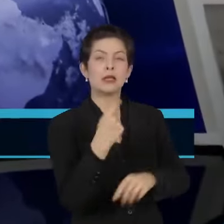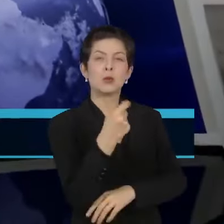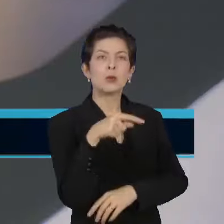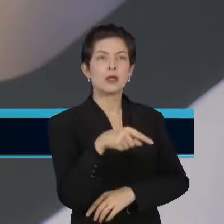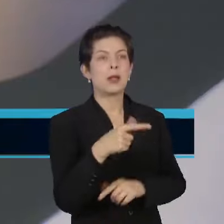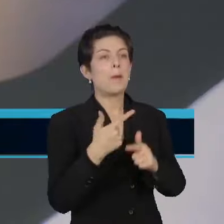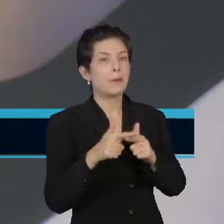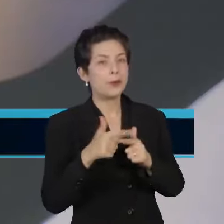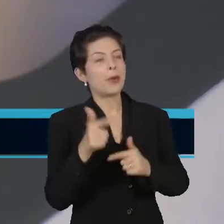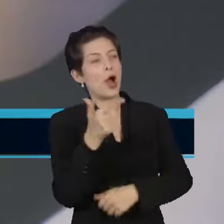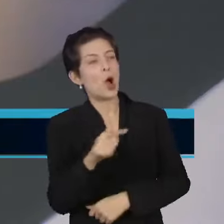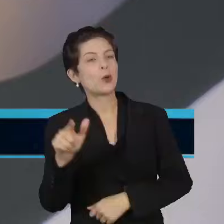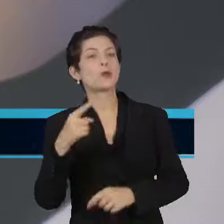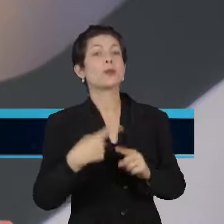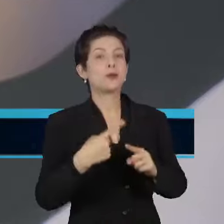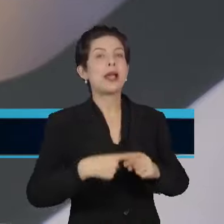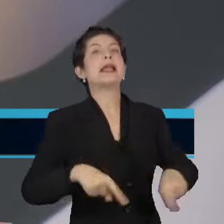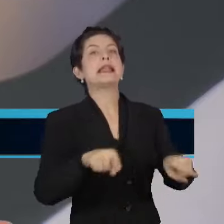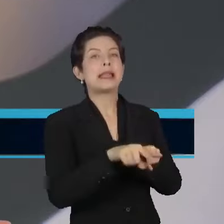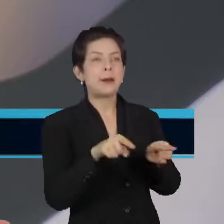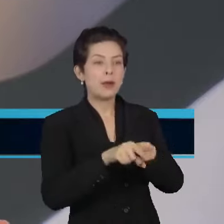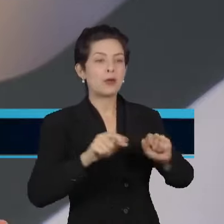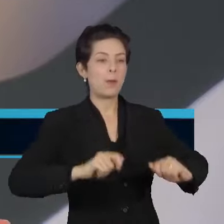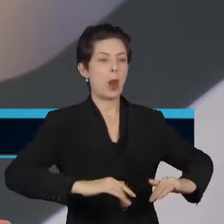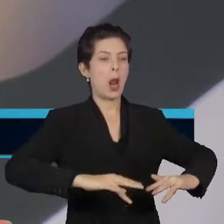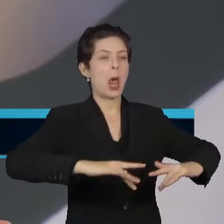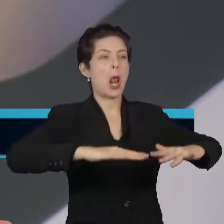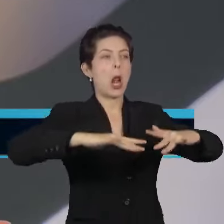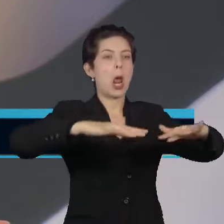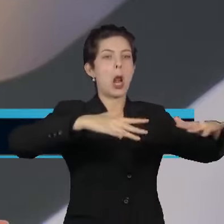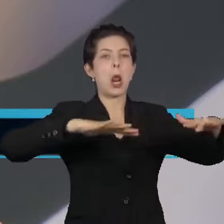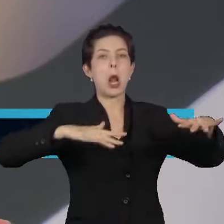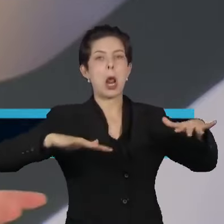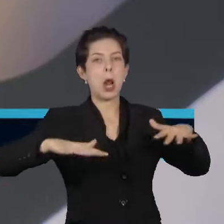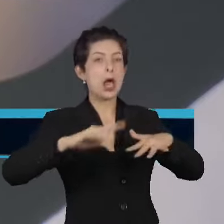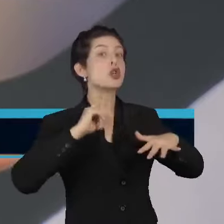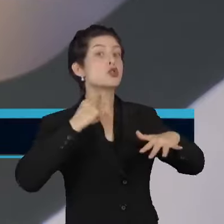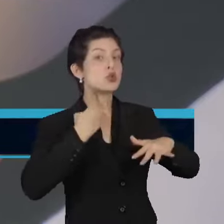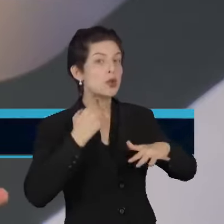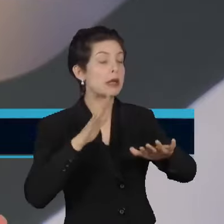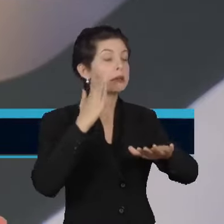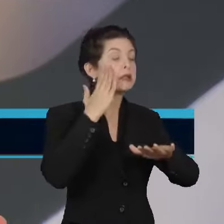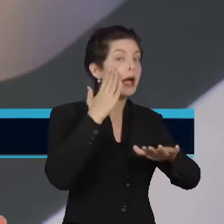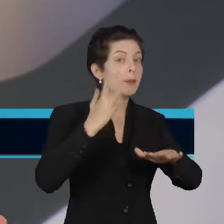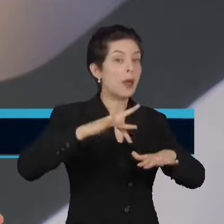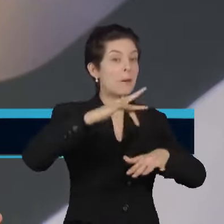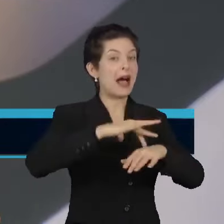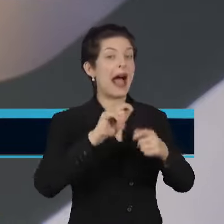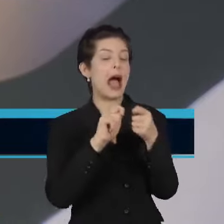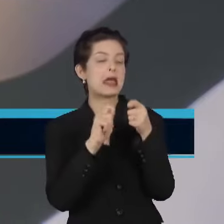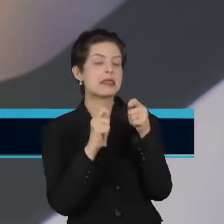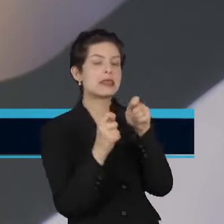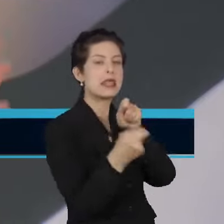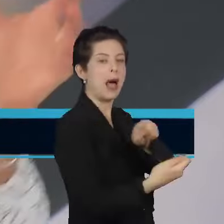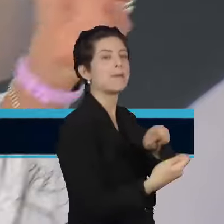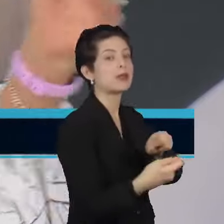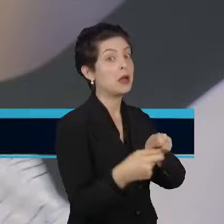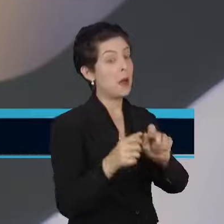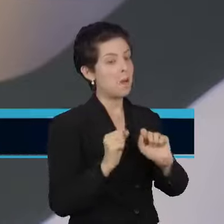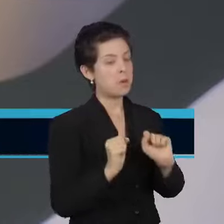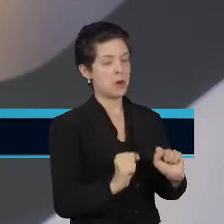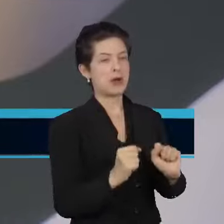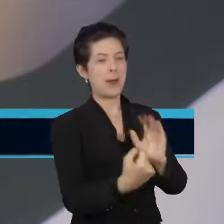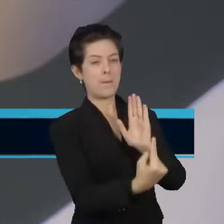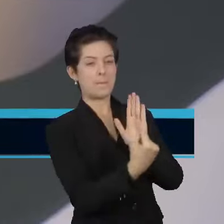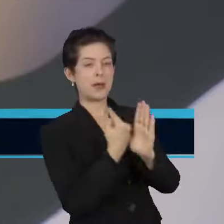esse é outro problema, porque você também, cheio de água desse jeito, apesar de ser água suja, a gente sabe que o mosquito se adapta. Então, quando você